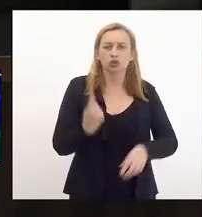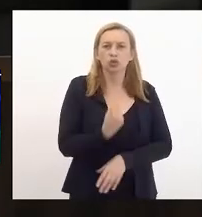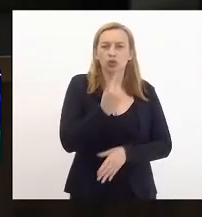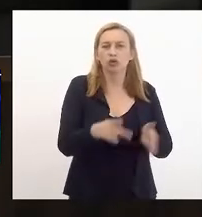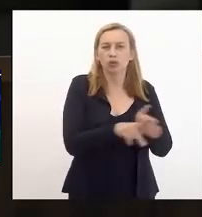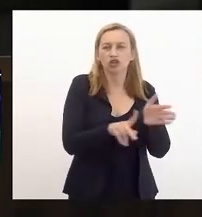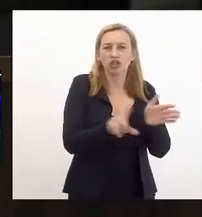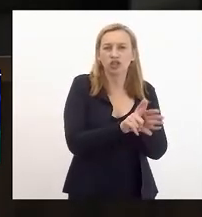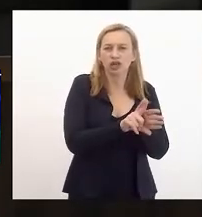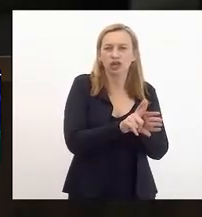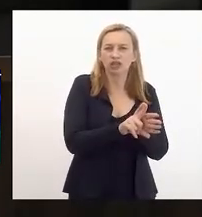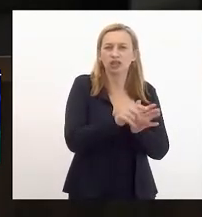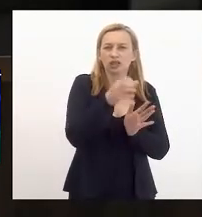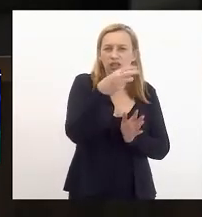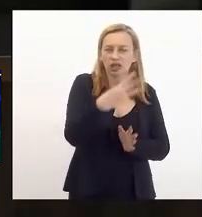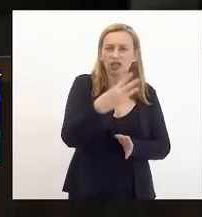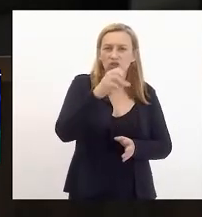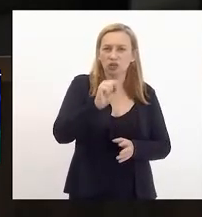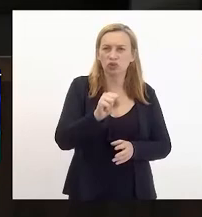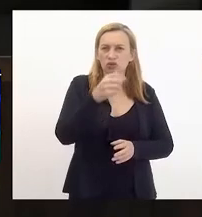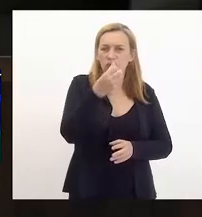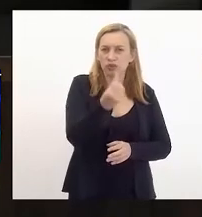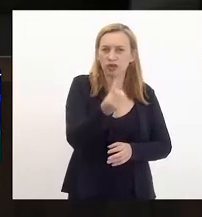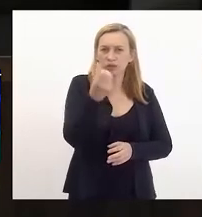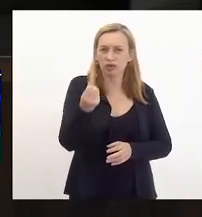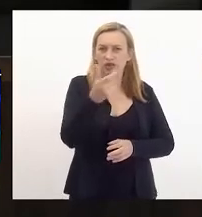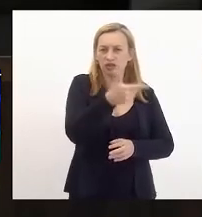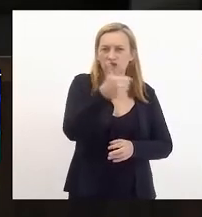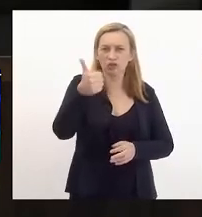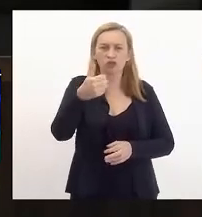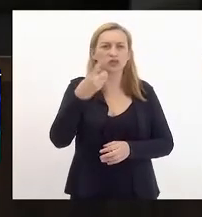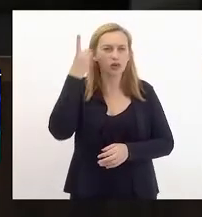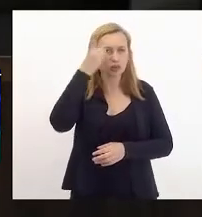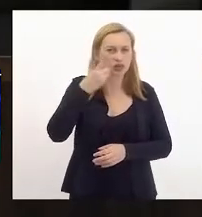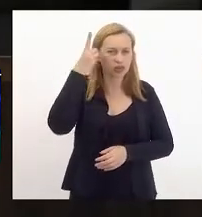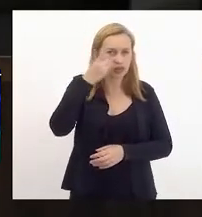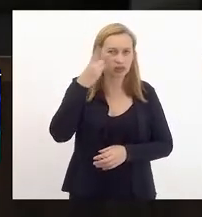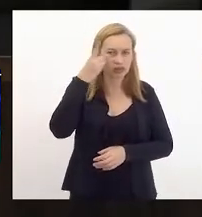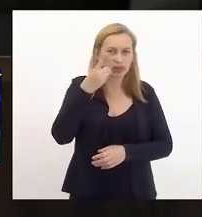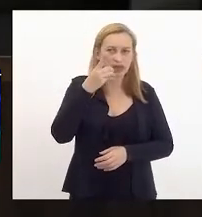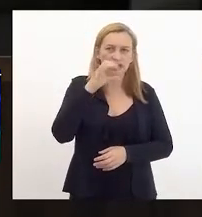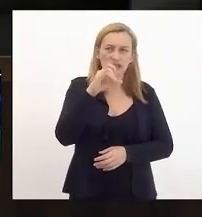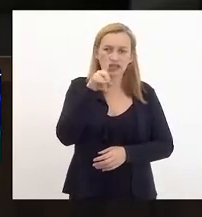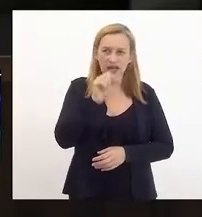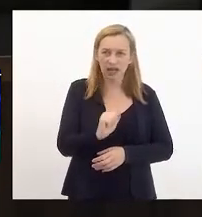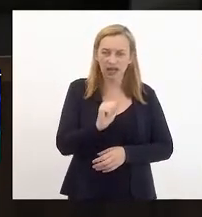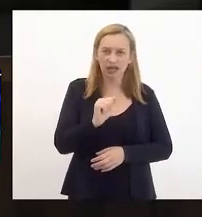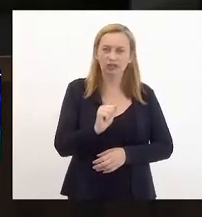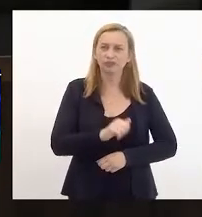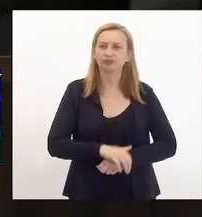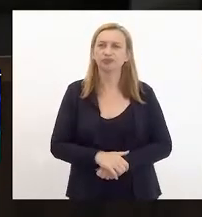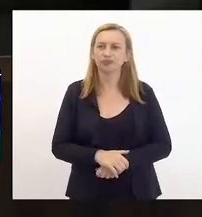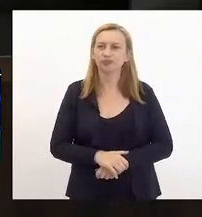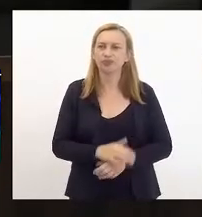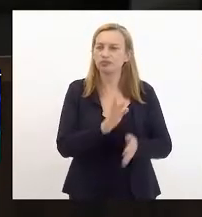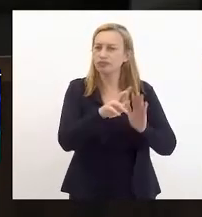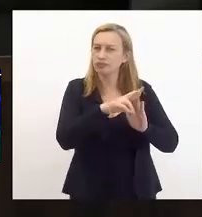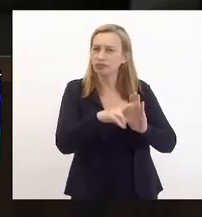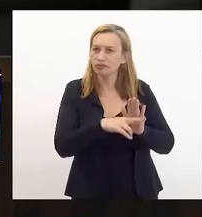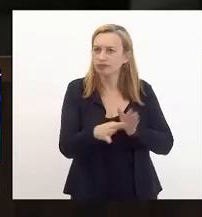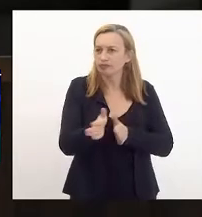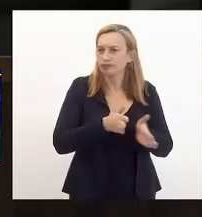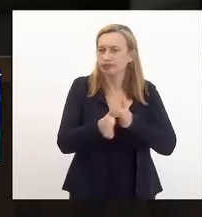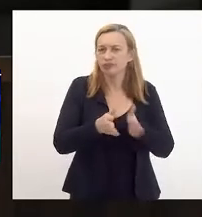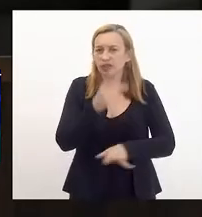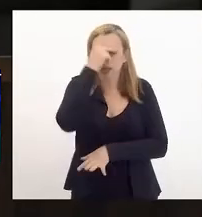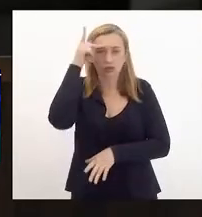única, projeto de lei 3866 de 21, de autoria dos deputados, da deputada Célia Jordão, estabelece normas de acessibilidade